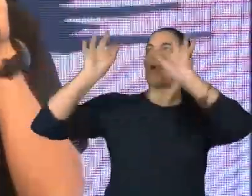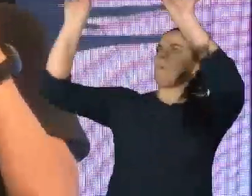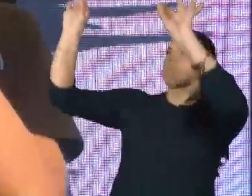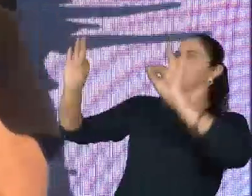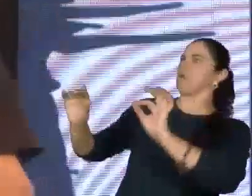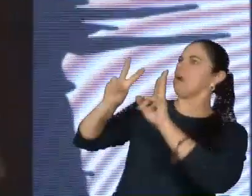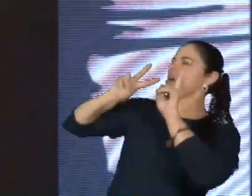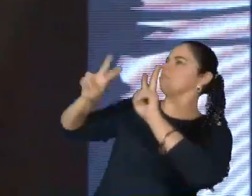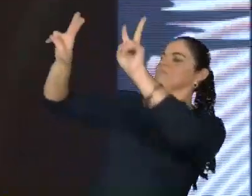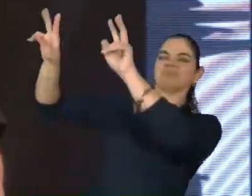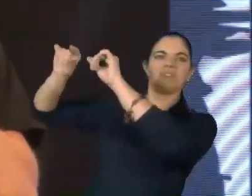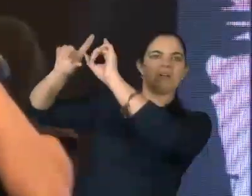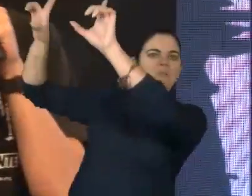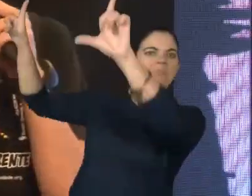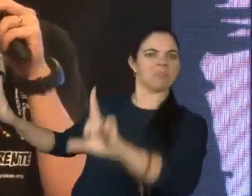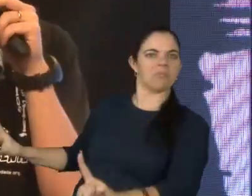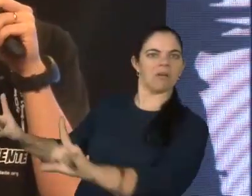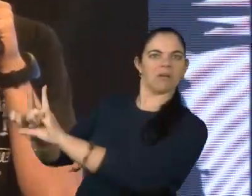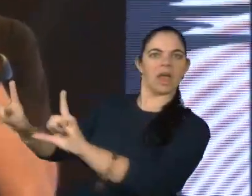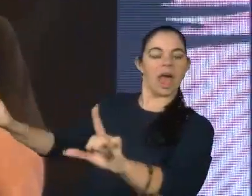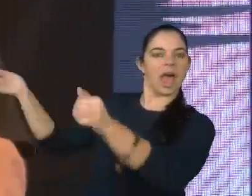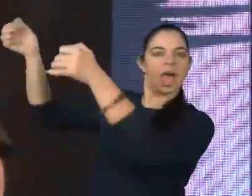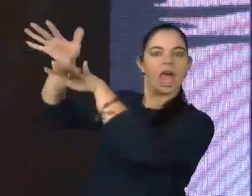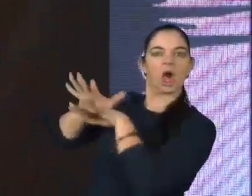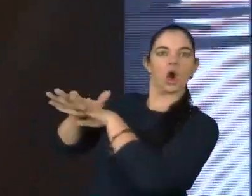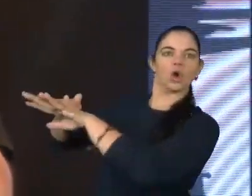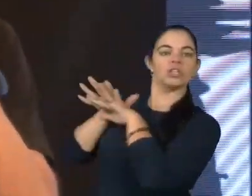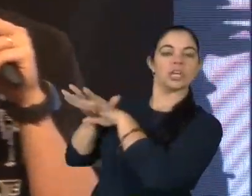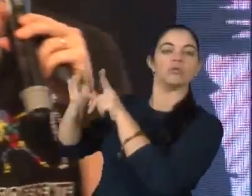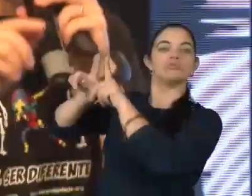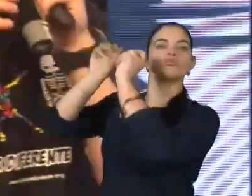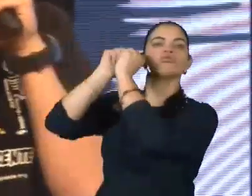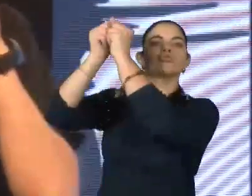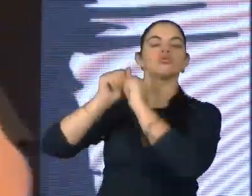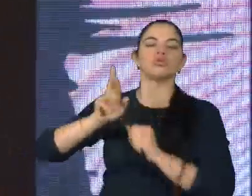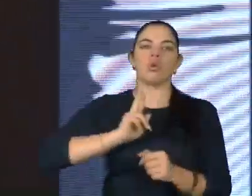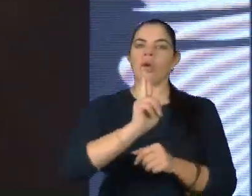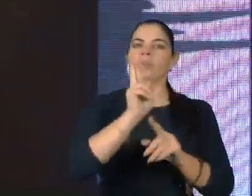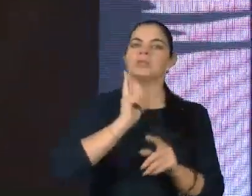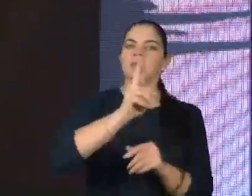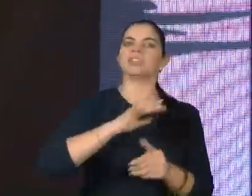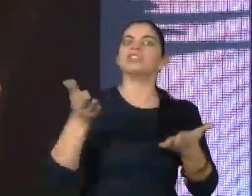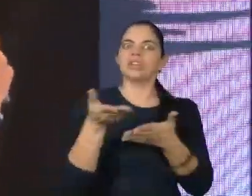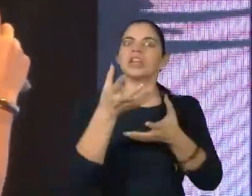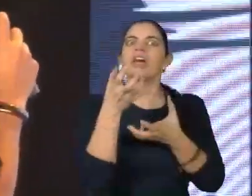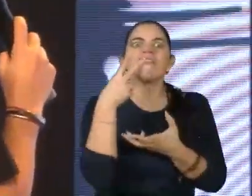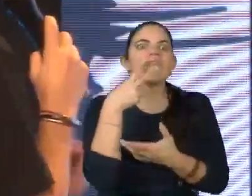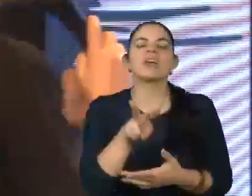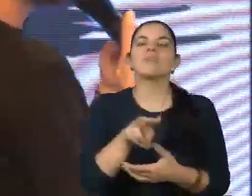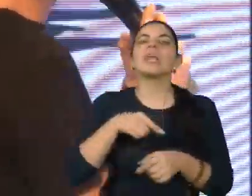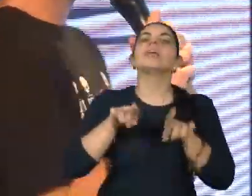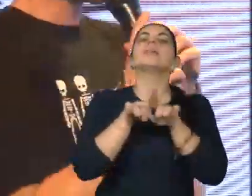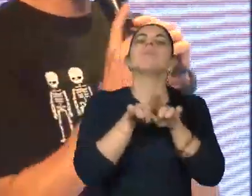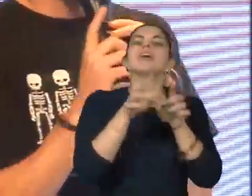endomarketing, comunicação interna. A gente quer ver a inclusão com representatividade também nesse plano de comunicação. E, por fim,